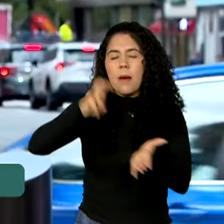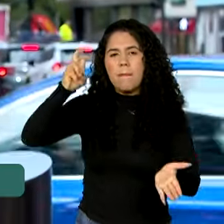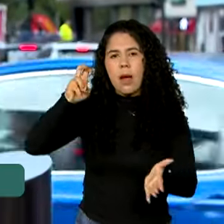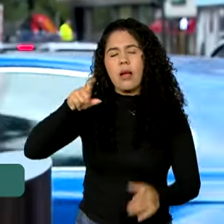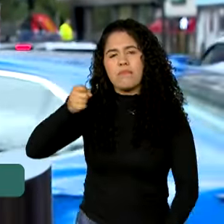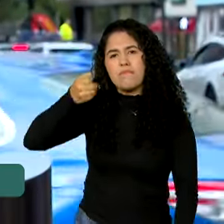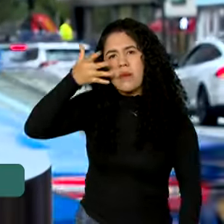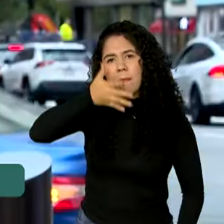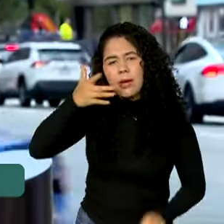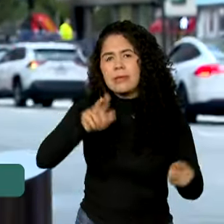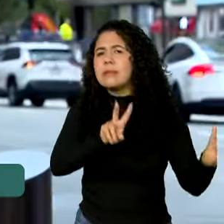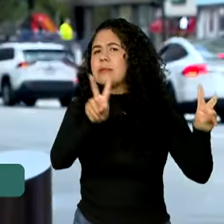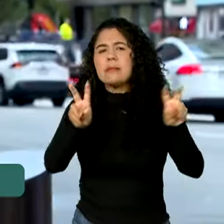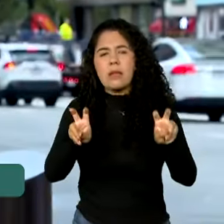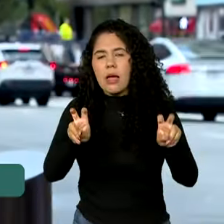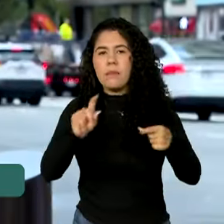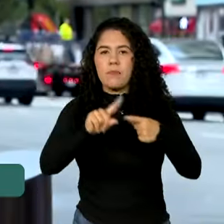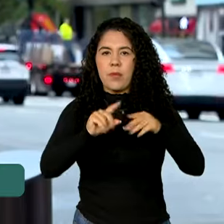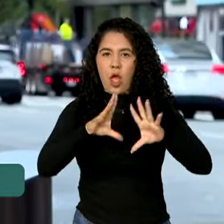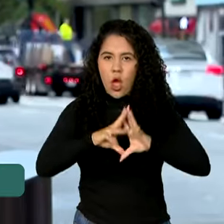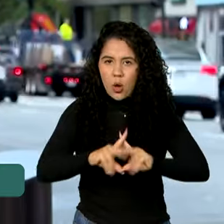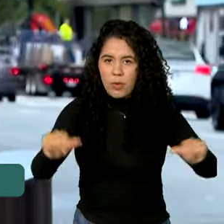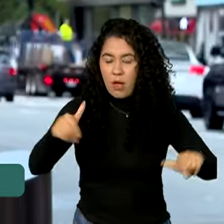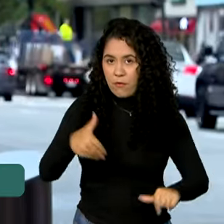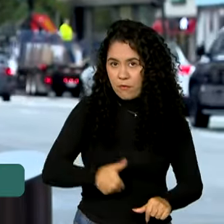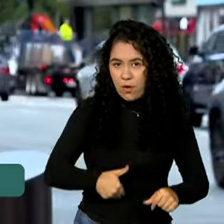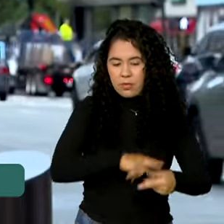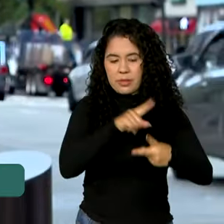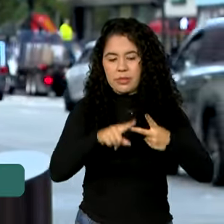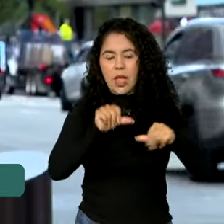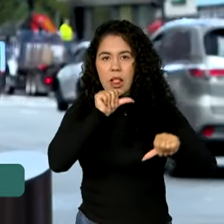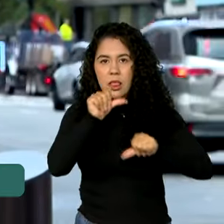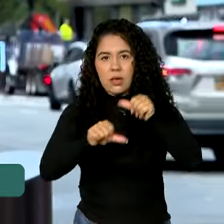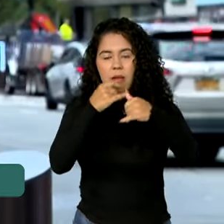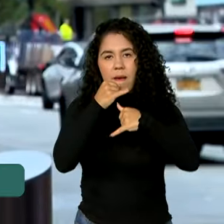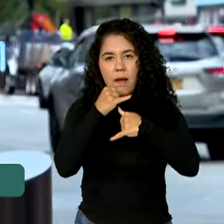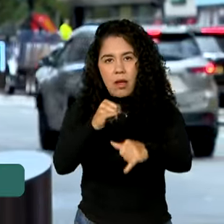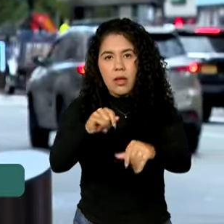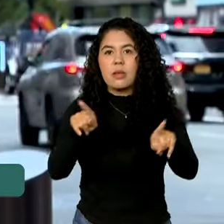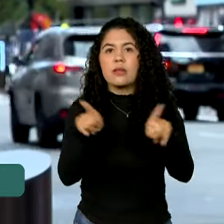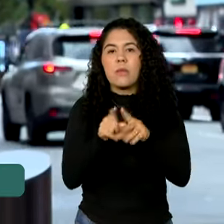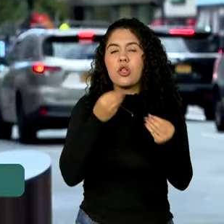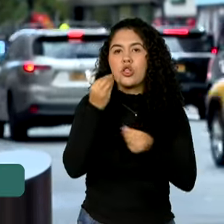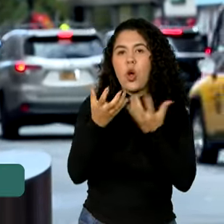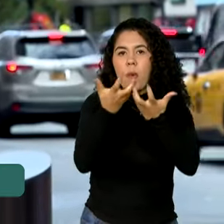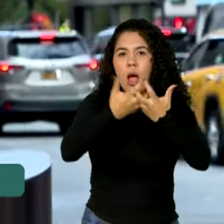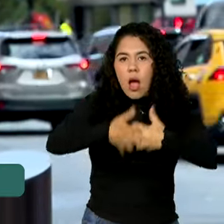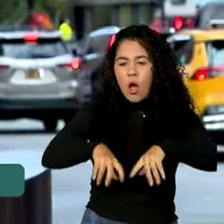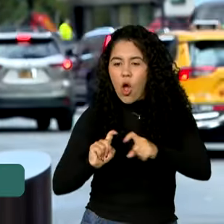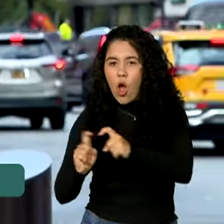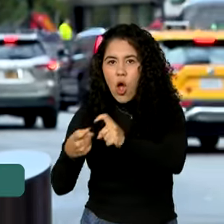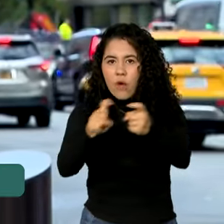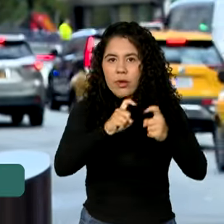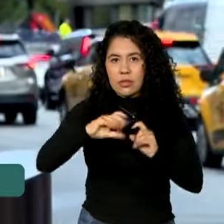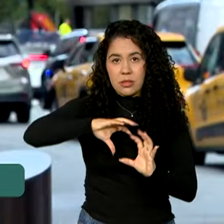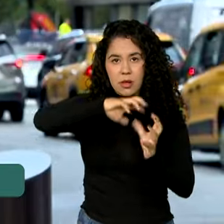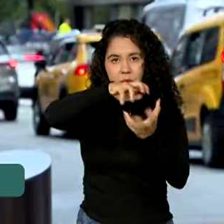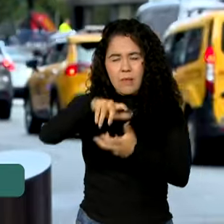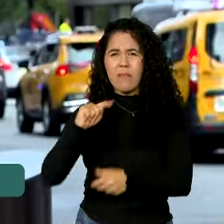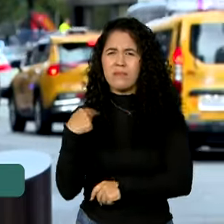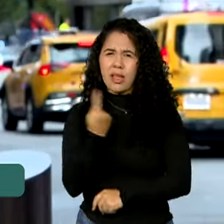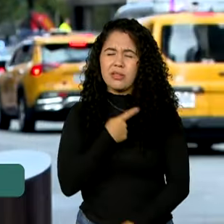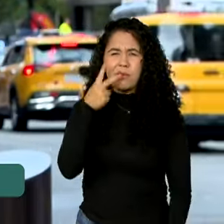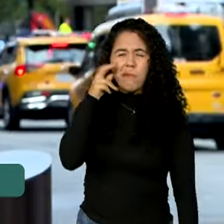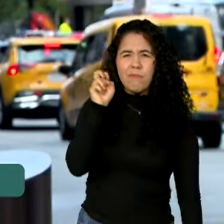transição energética e reforma do sistema de governança global. A gente tem visto, né, Vanessa, o